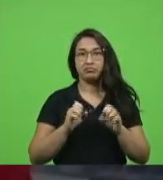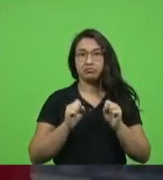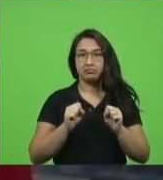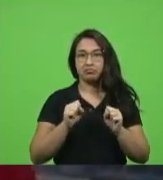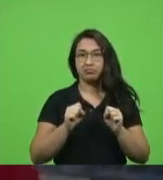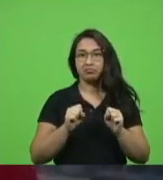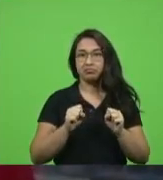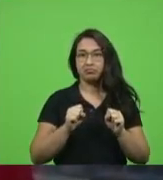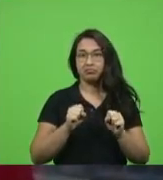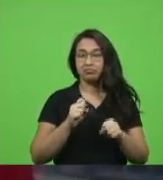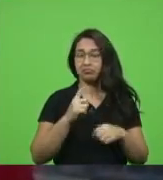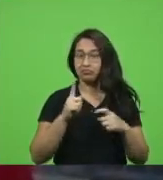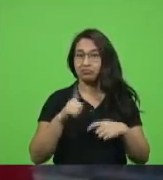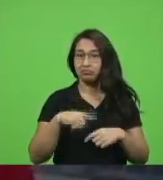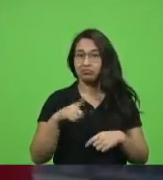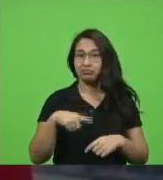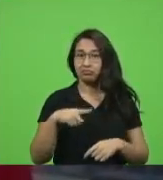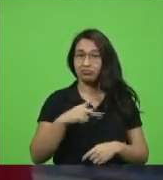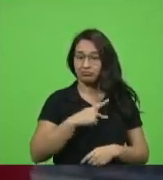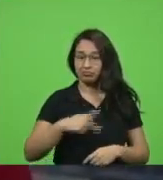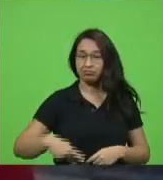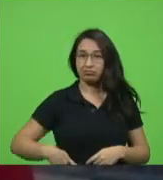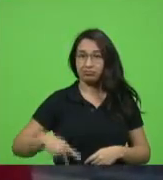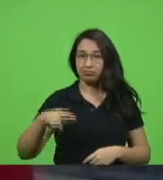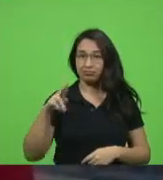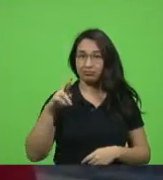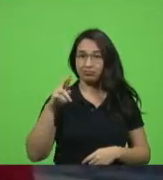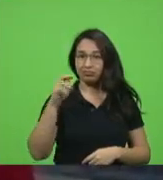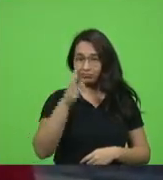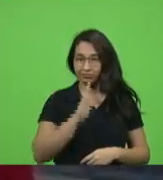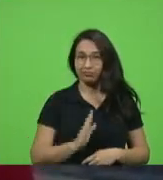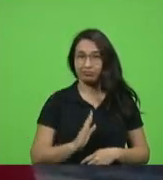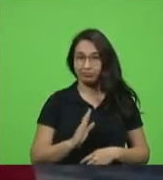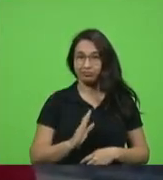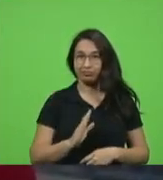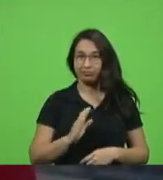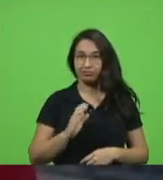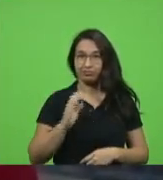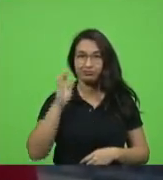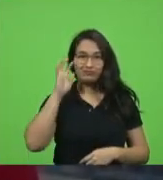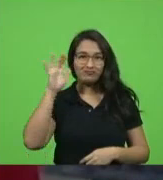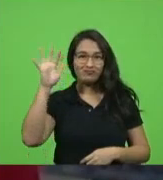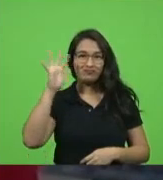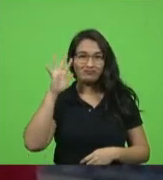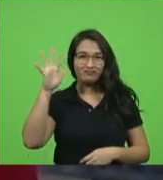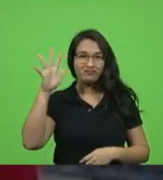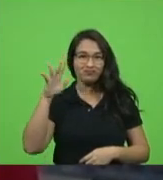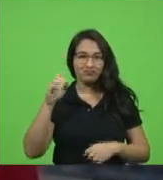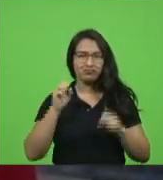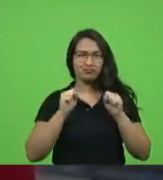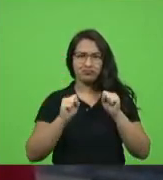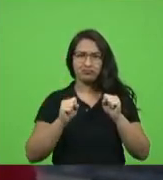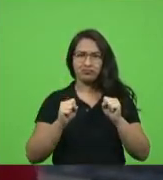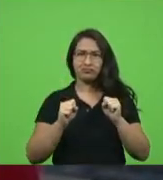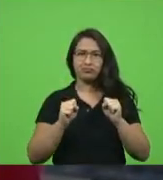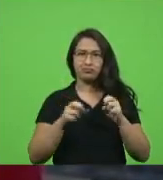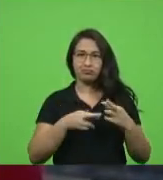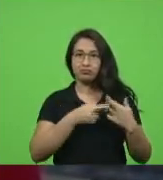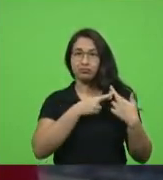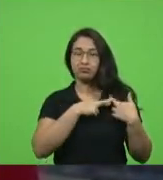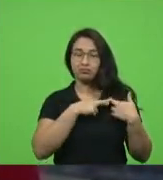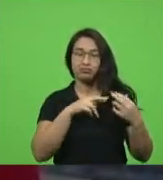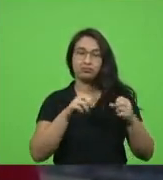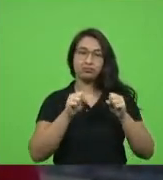presidência da República temos que sonhar alto sim e com responsabilidade alguma das lideranças